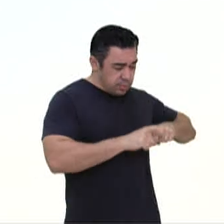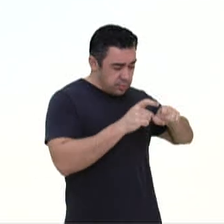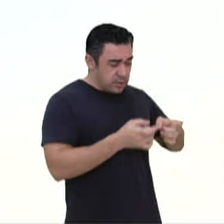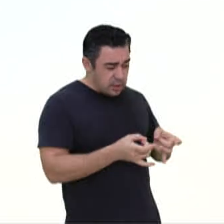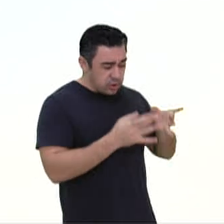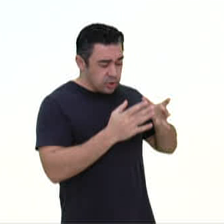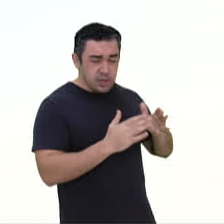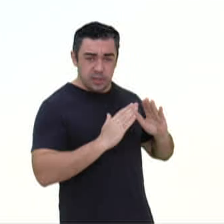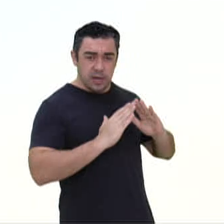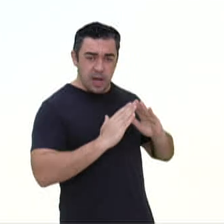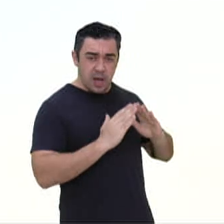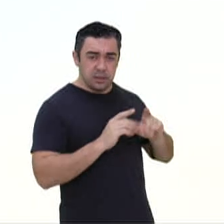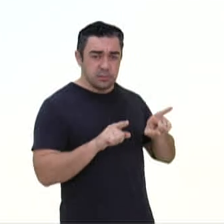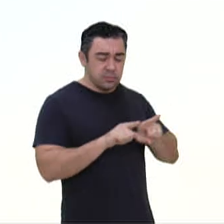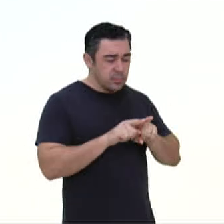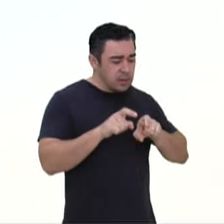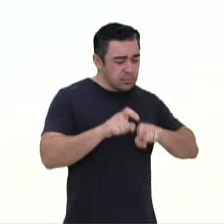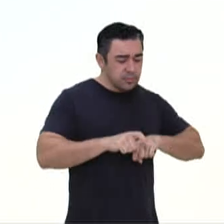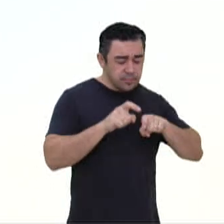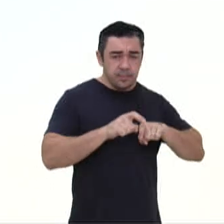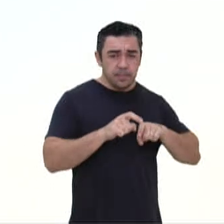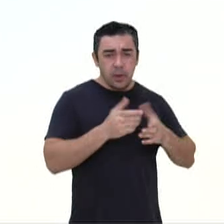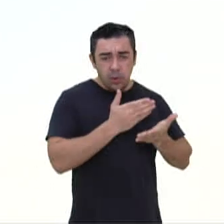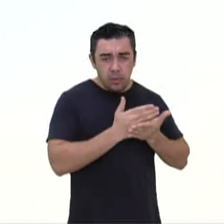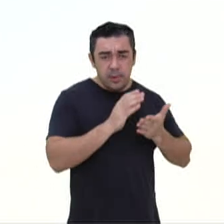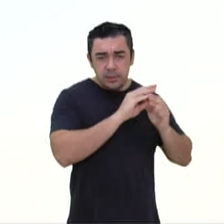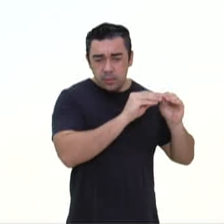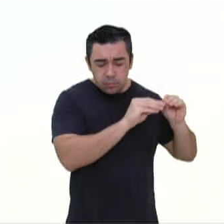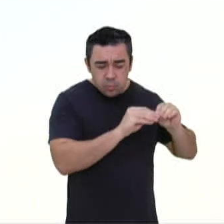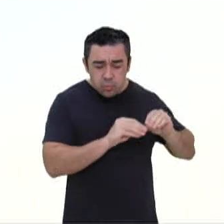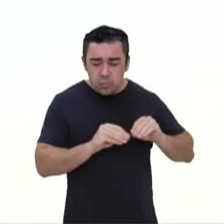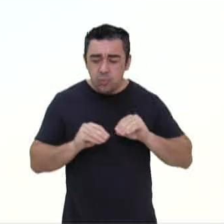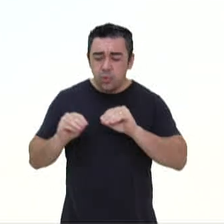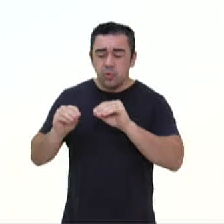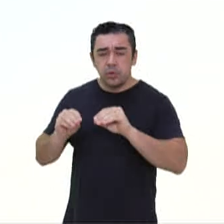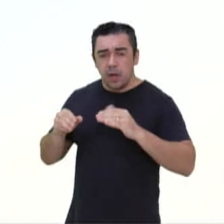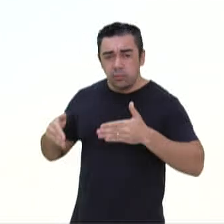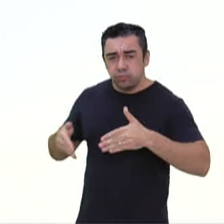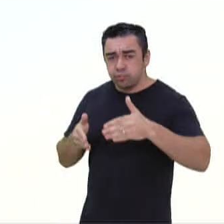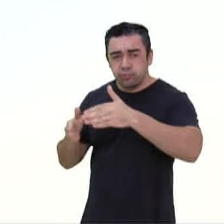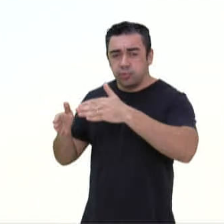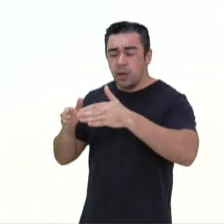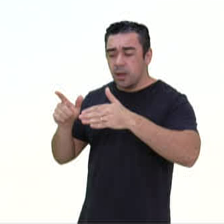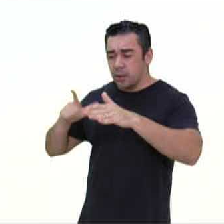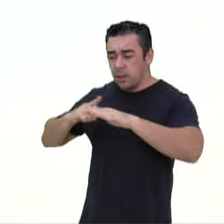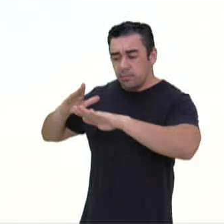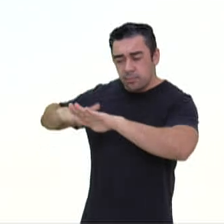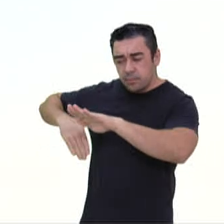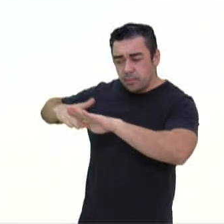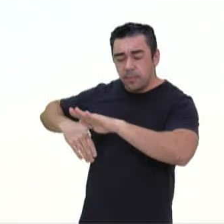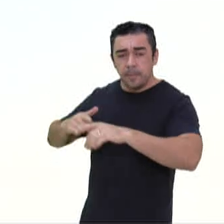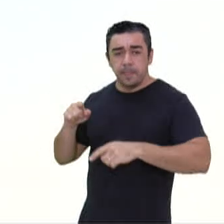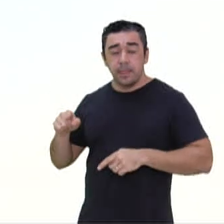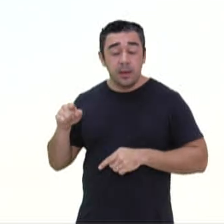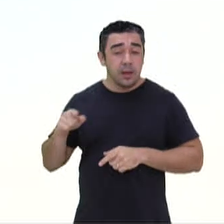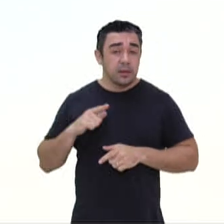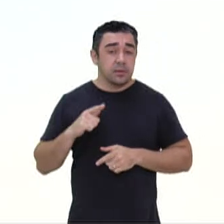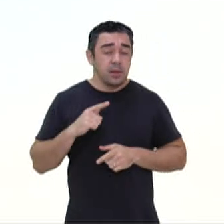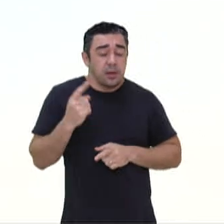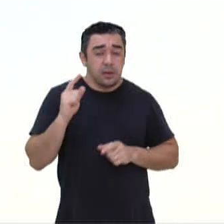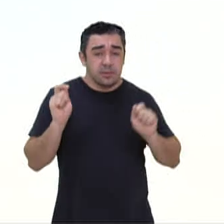casa, haviam iniciado a descida para o litoral, pelas vásias combustas, onde a lama